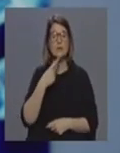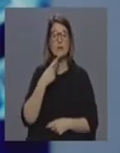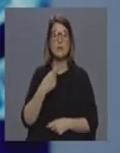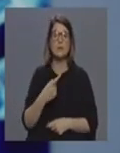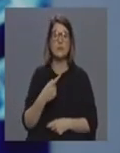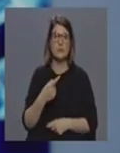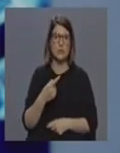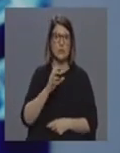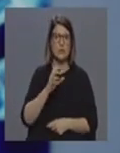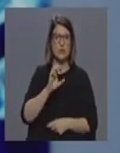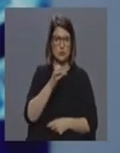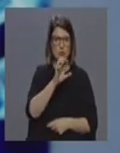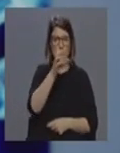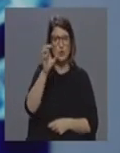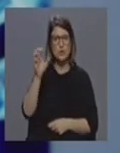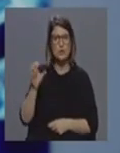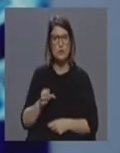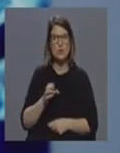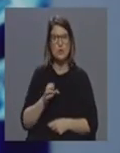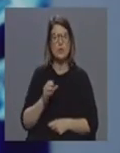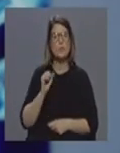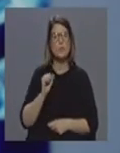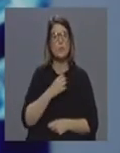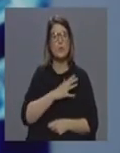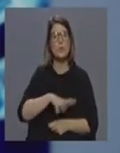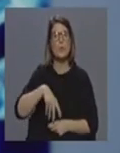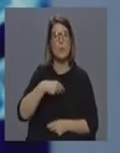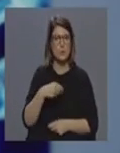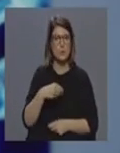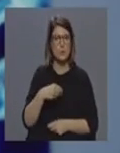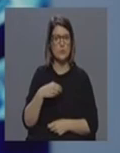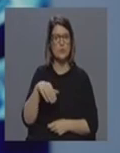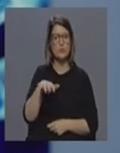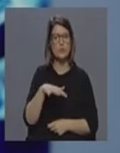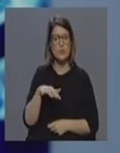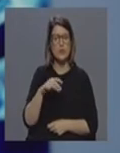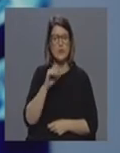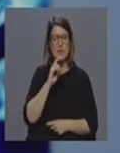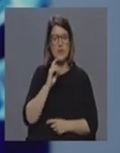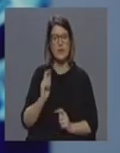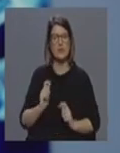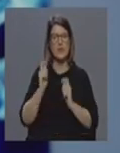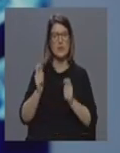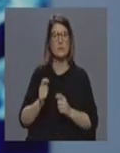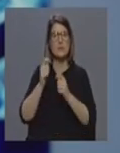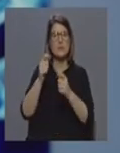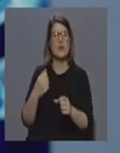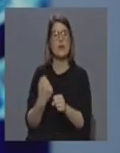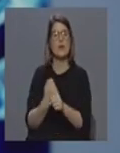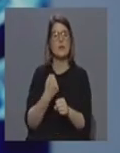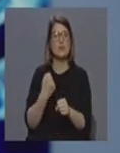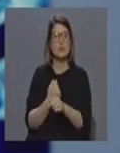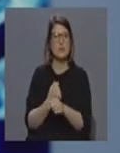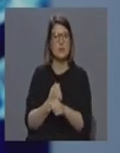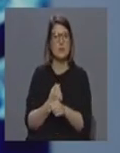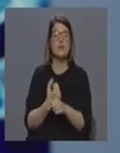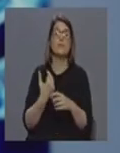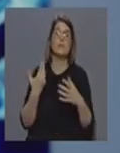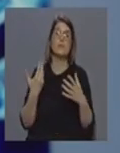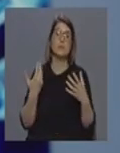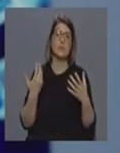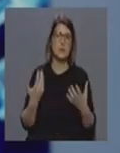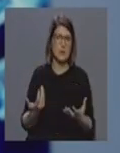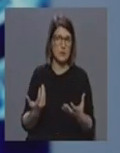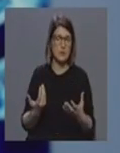diferentes regiões e países a nível mundial como locais de transmissão ativa. E, portanto, nós, entanto, tendo isso em consideração,